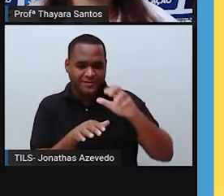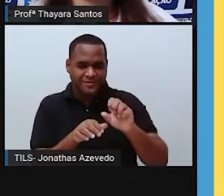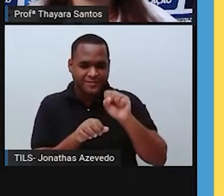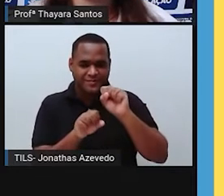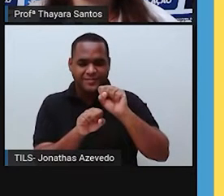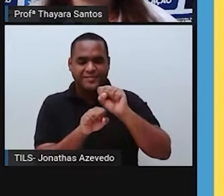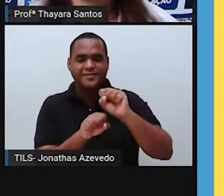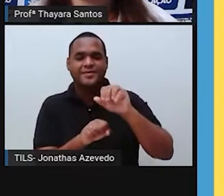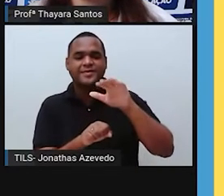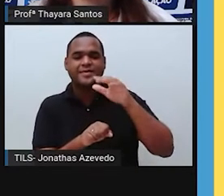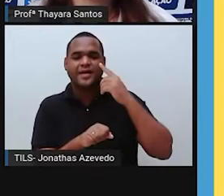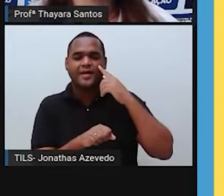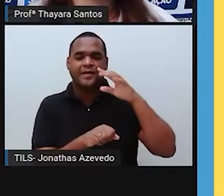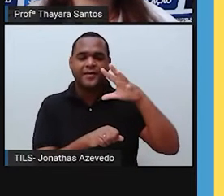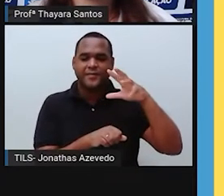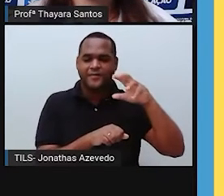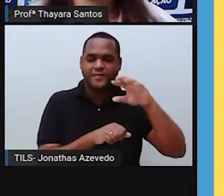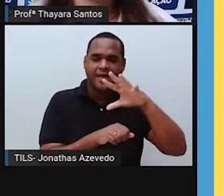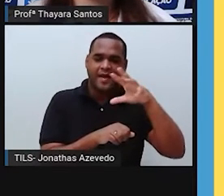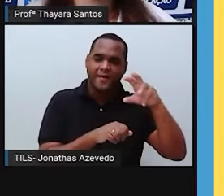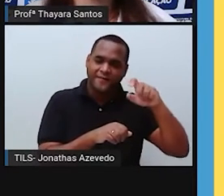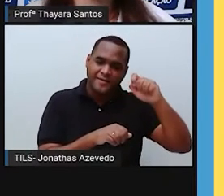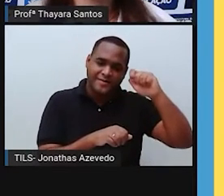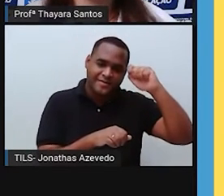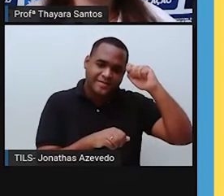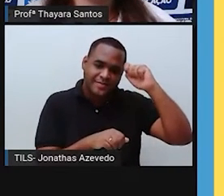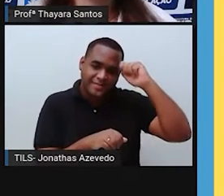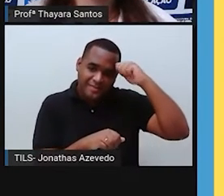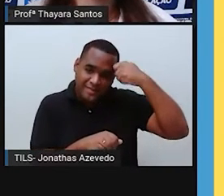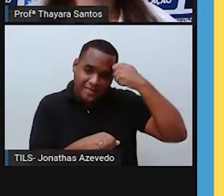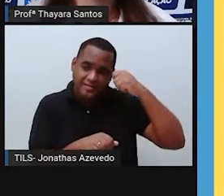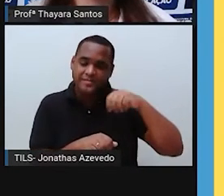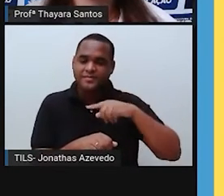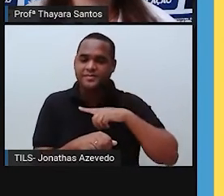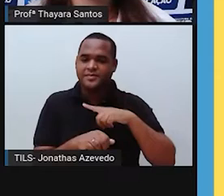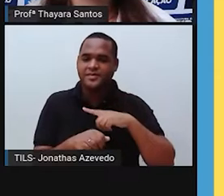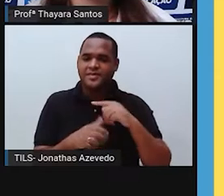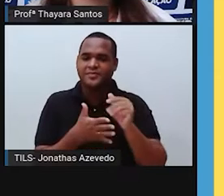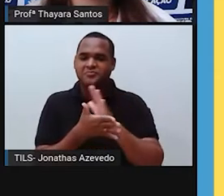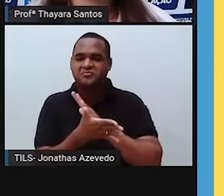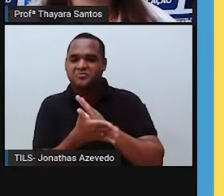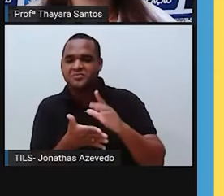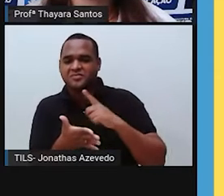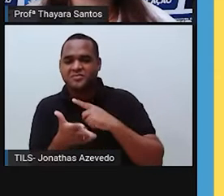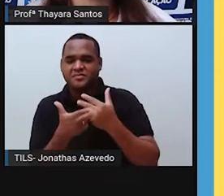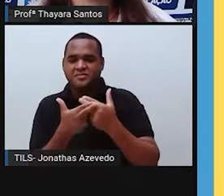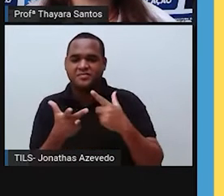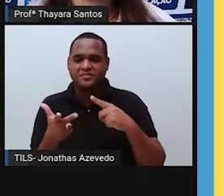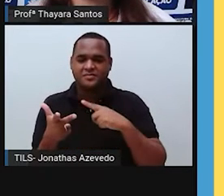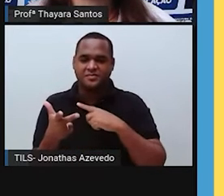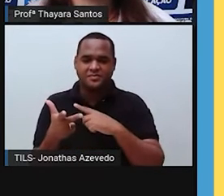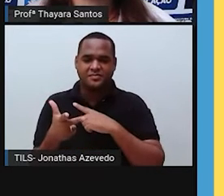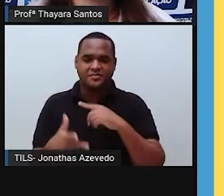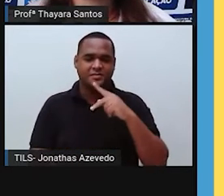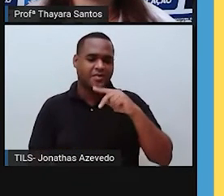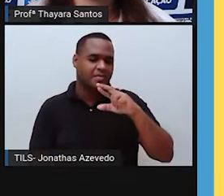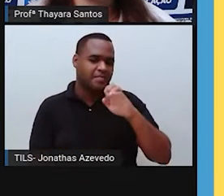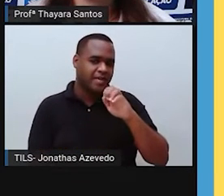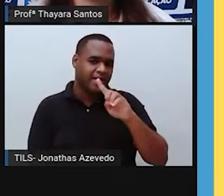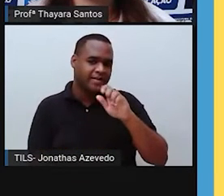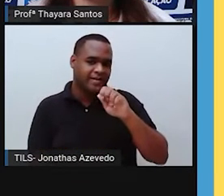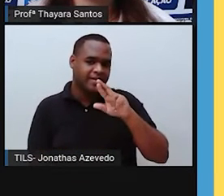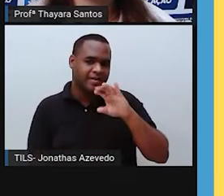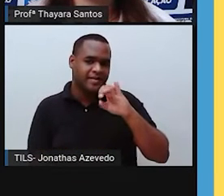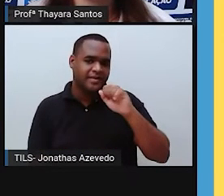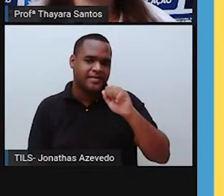pedacinho aqui da África, também com esse tipo de bioma. A gente tem um bioma que a gente chama de pradaria, que é